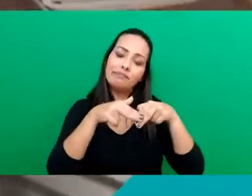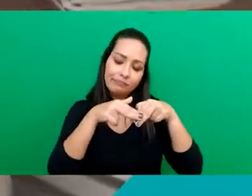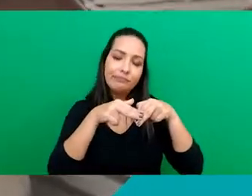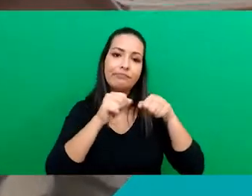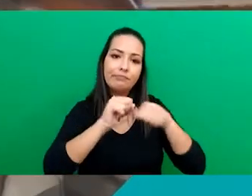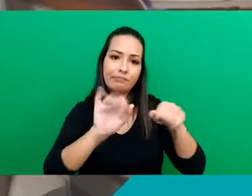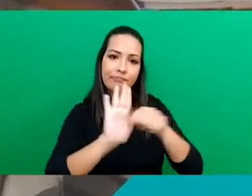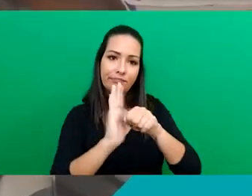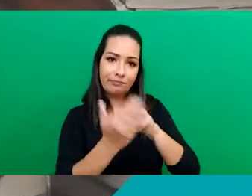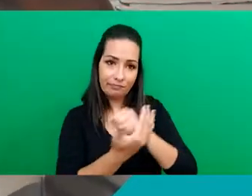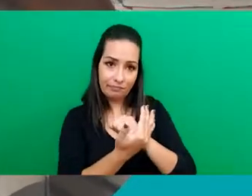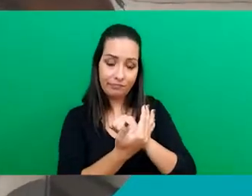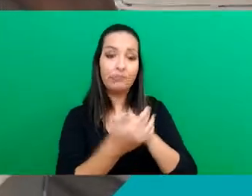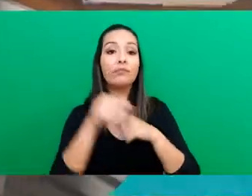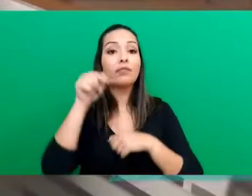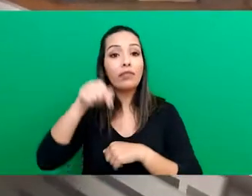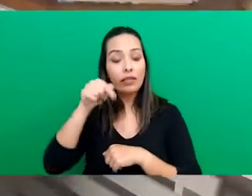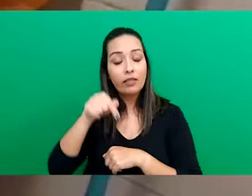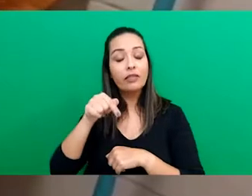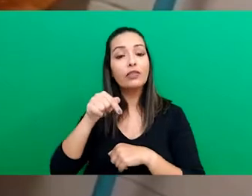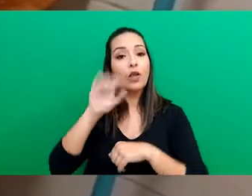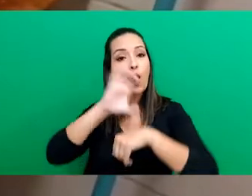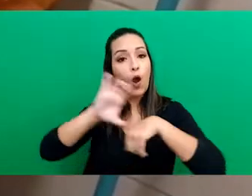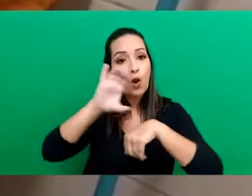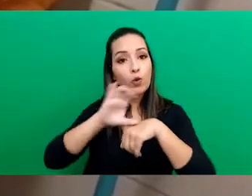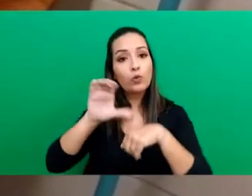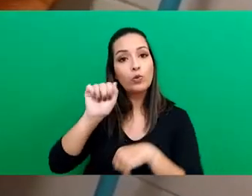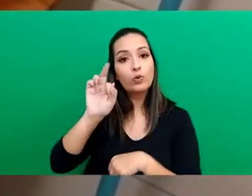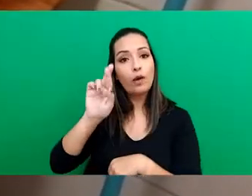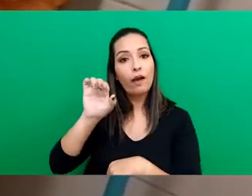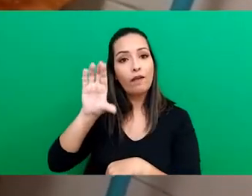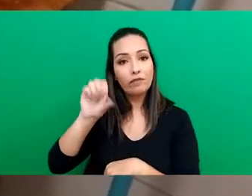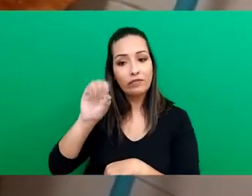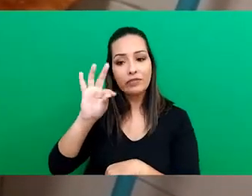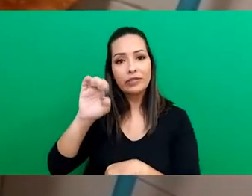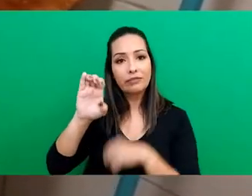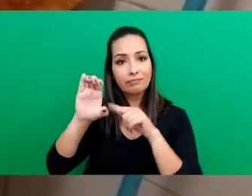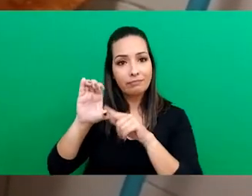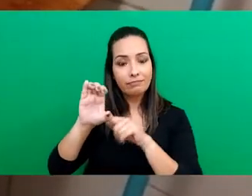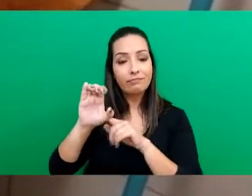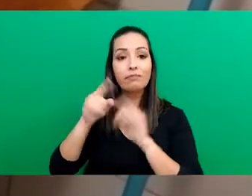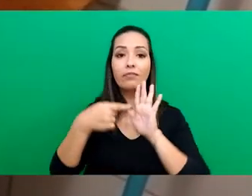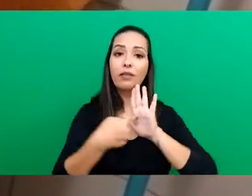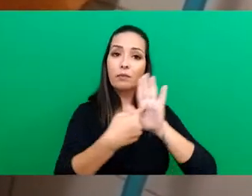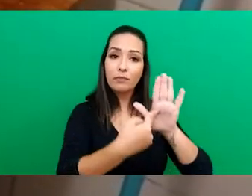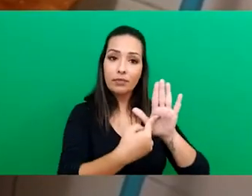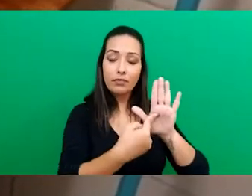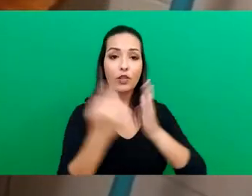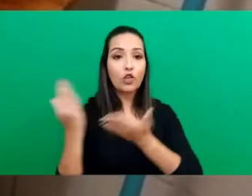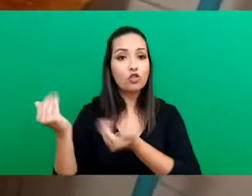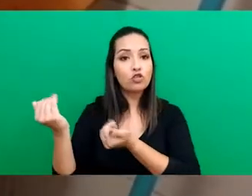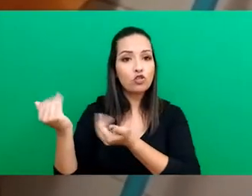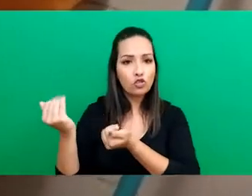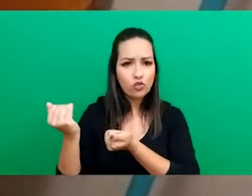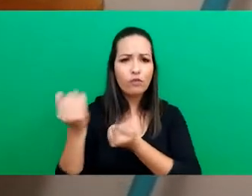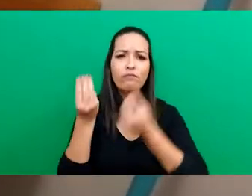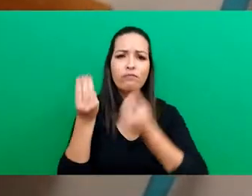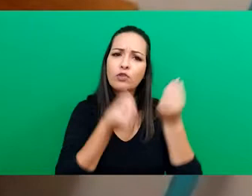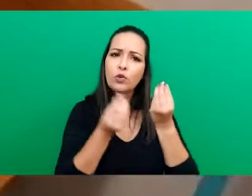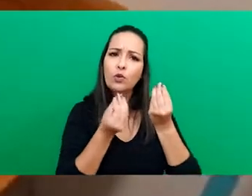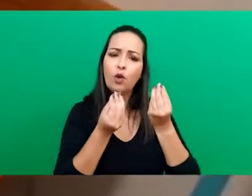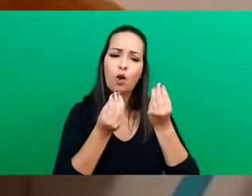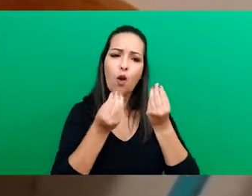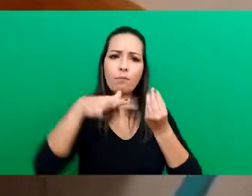O Afrotec é um curso de tecnologia da informação para os jovens negros periféricos, com o intuito de apresentar a eles o universo